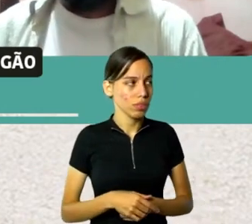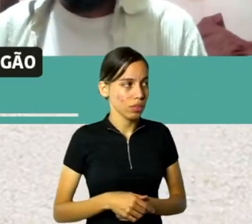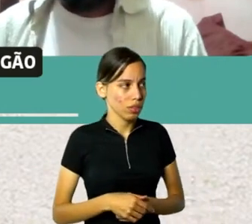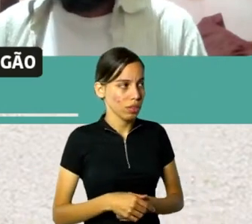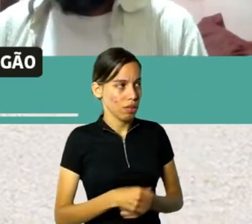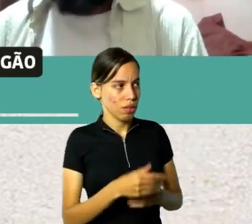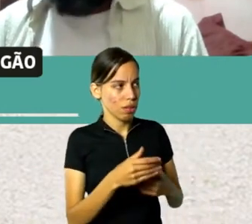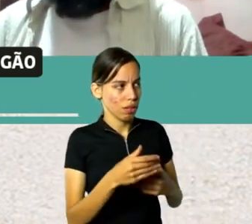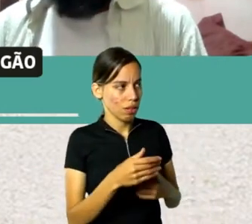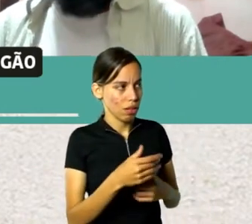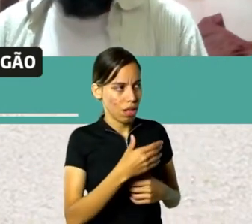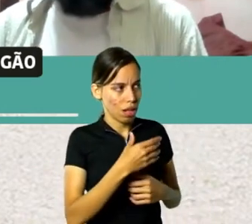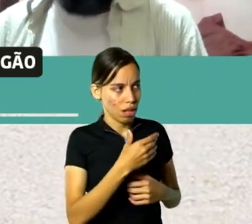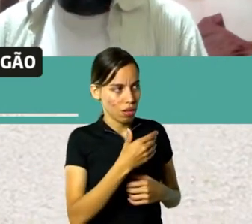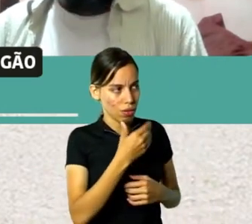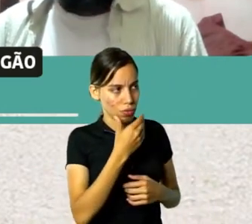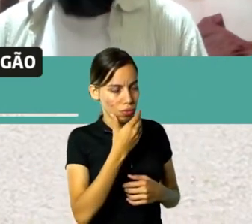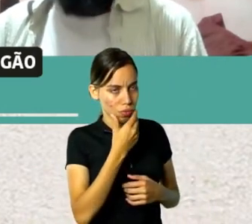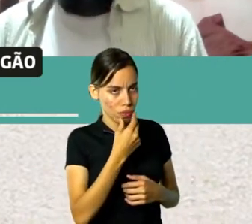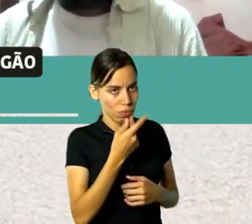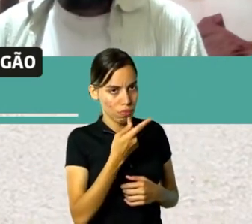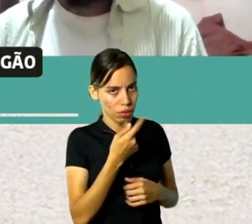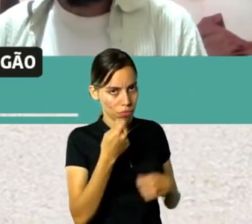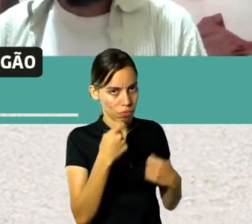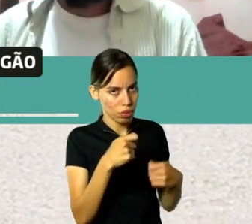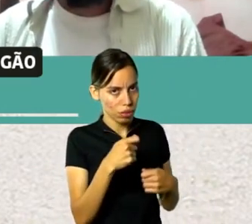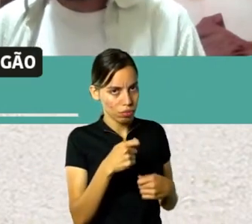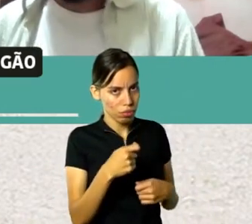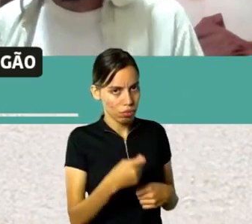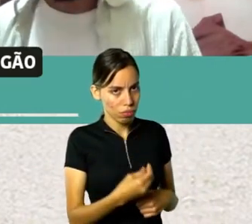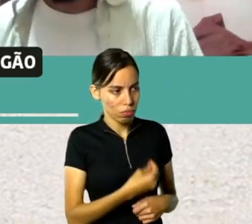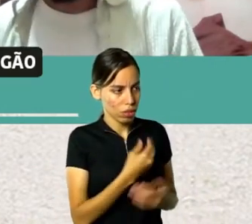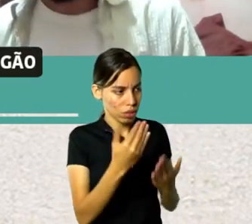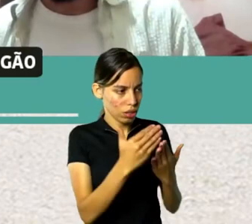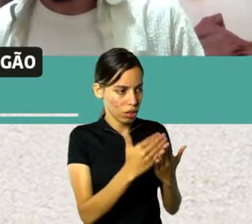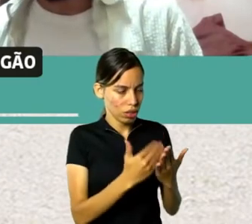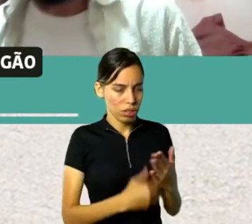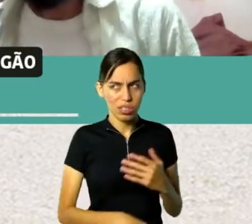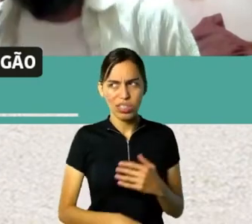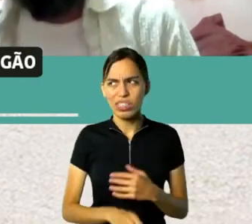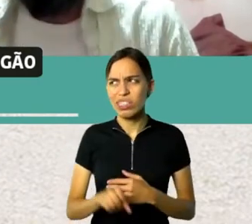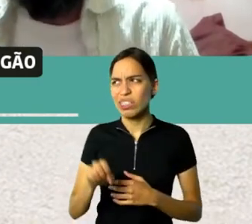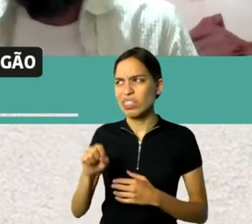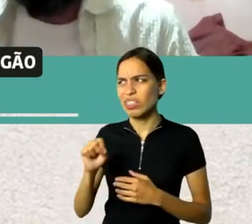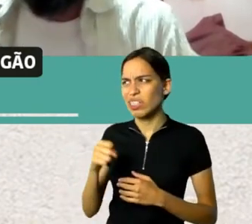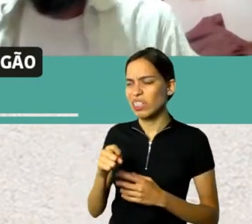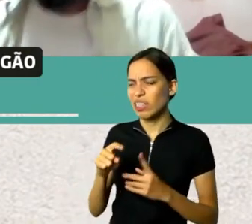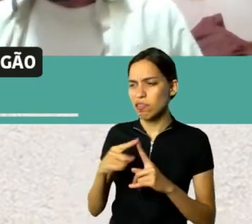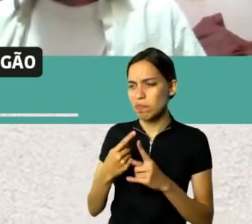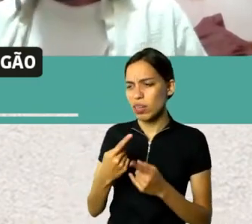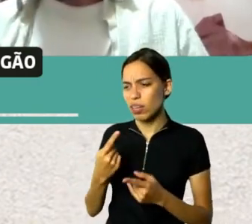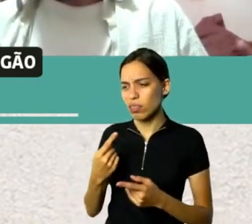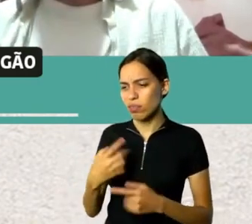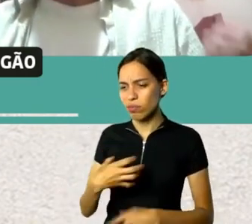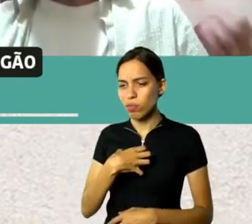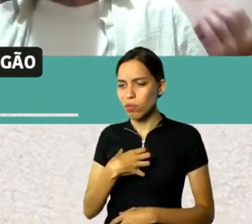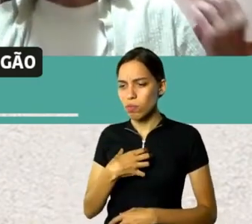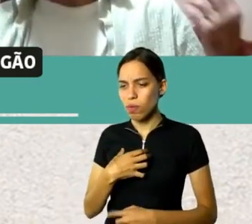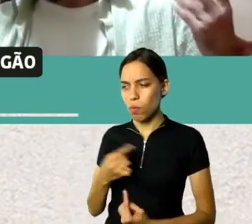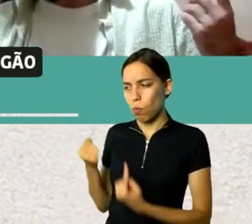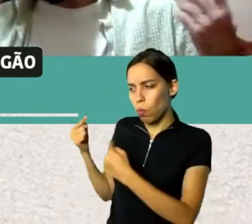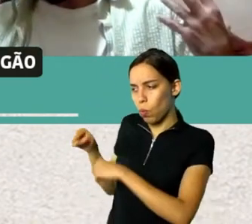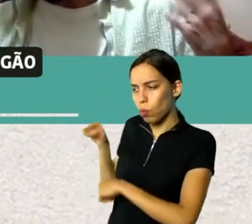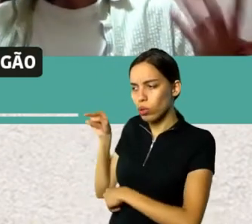lista, né? É, não, mas é porque o sentimento anti-portinariista também tem a ver com o lance do Portinari.